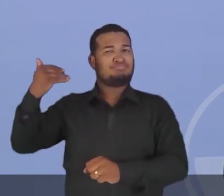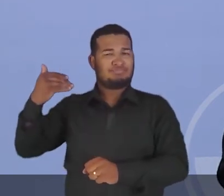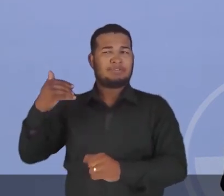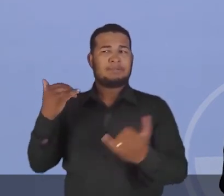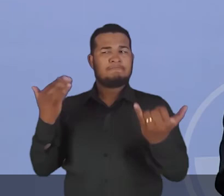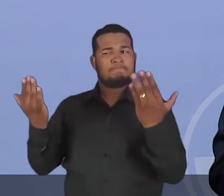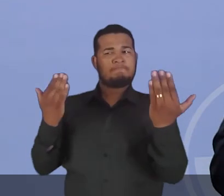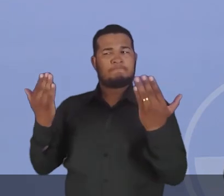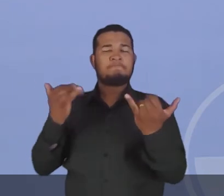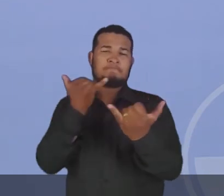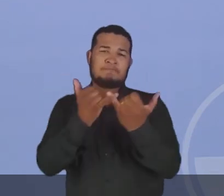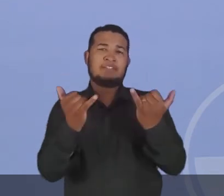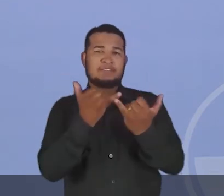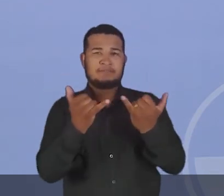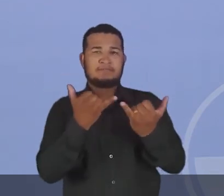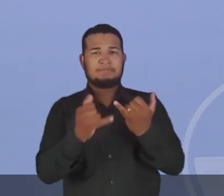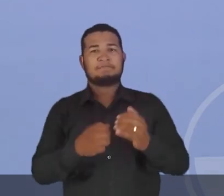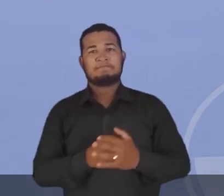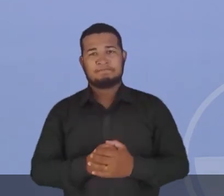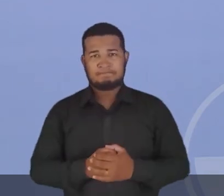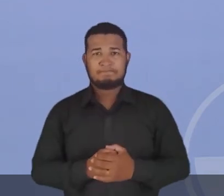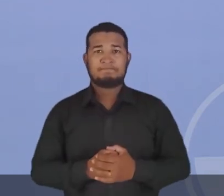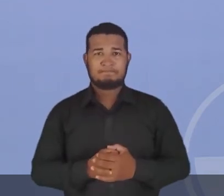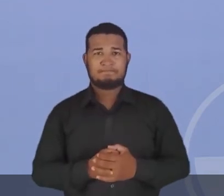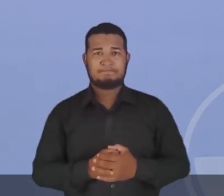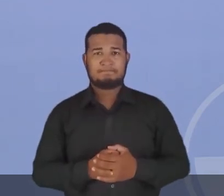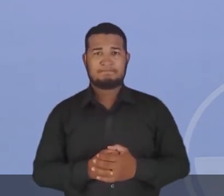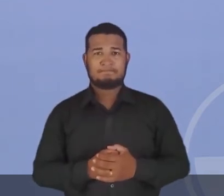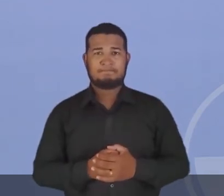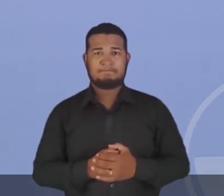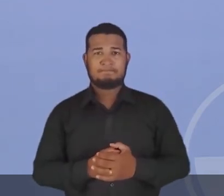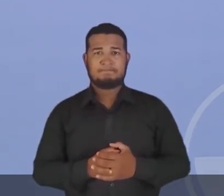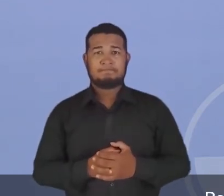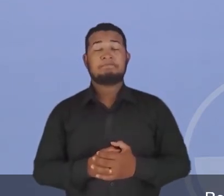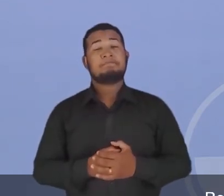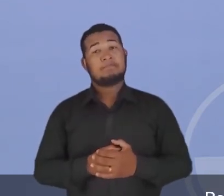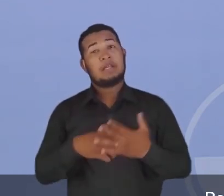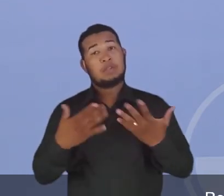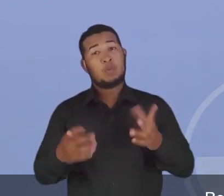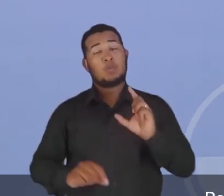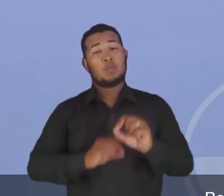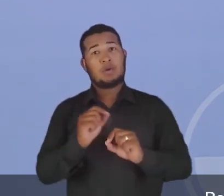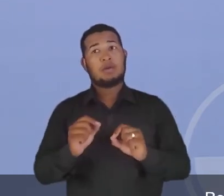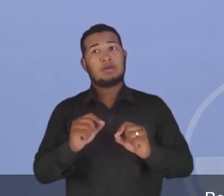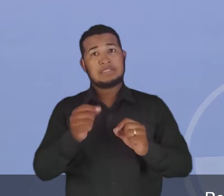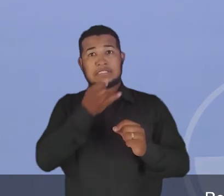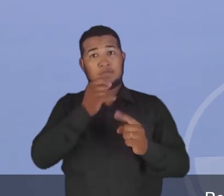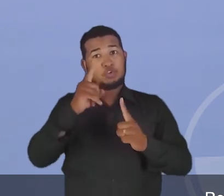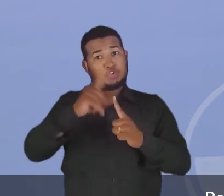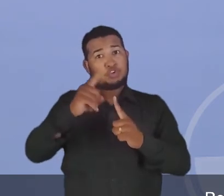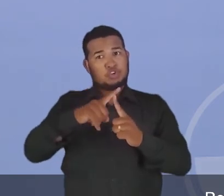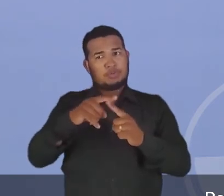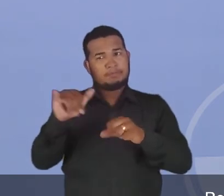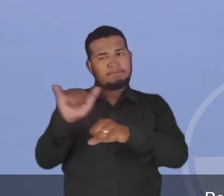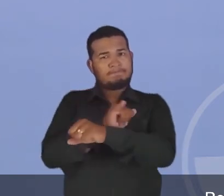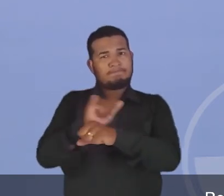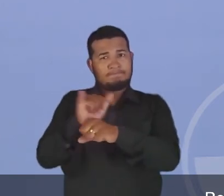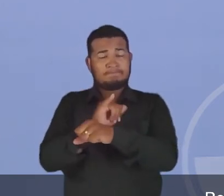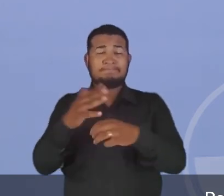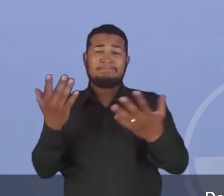o escravo negro como principal mão de obra. Bom, esse tipo de realidade,